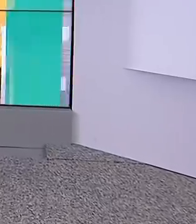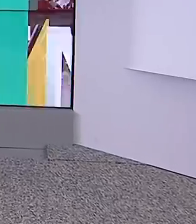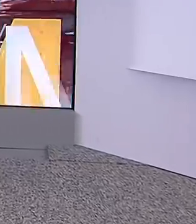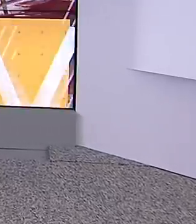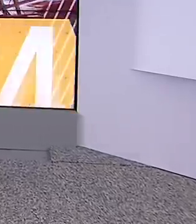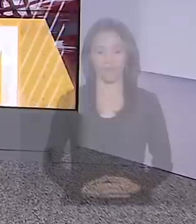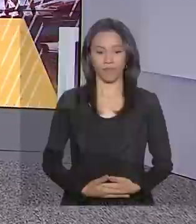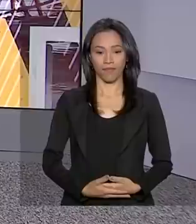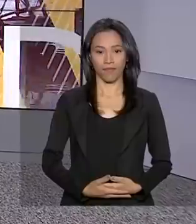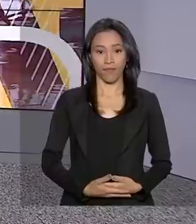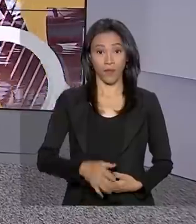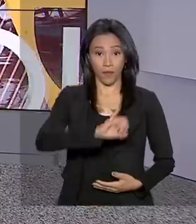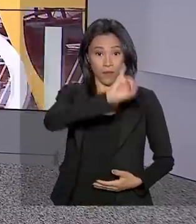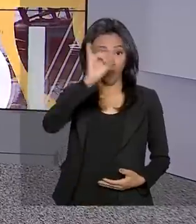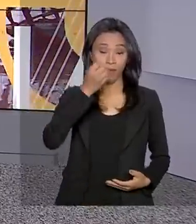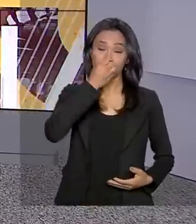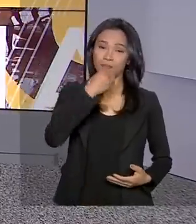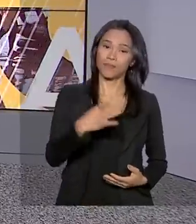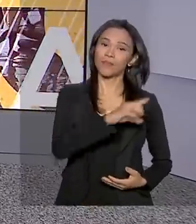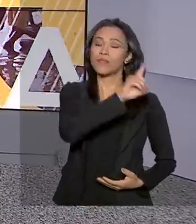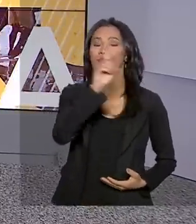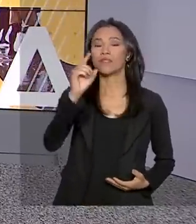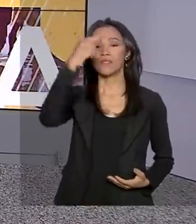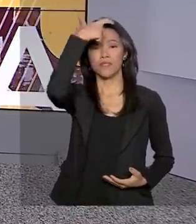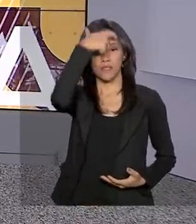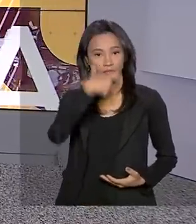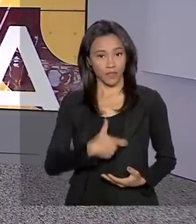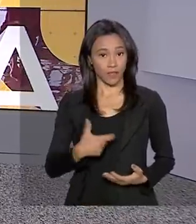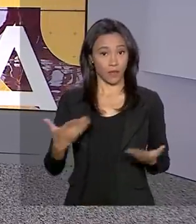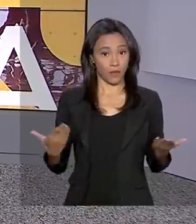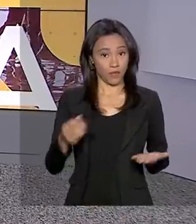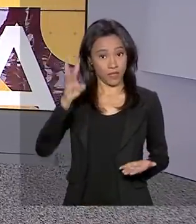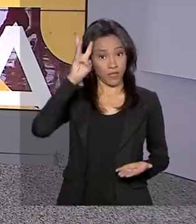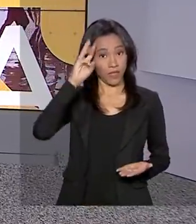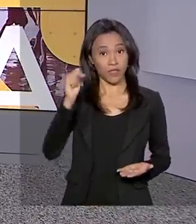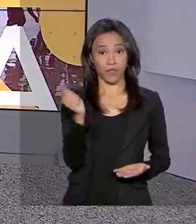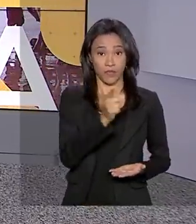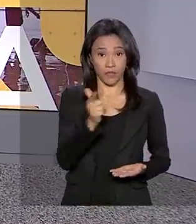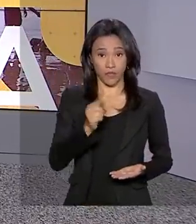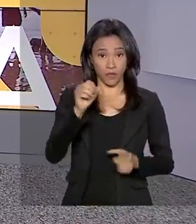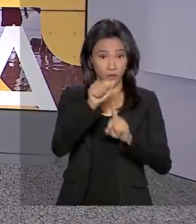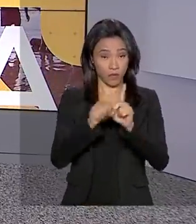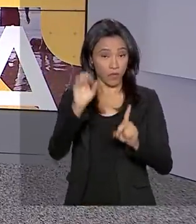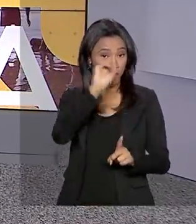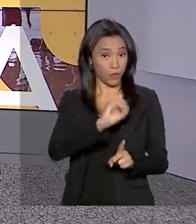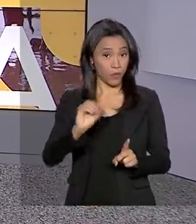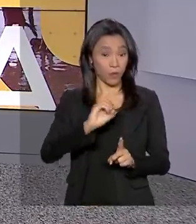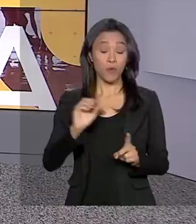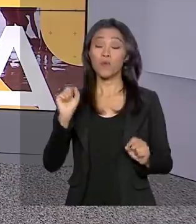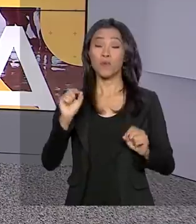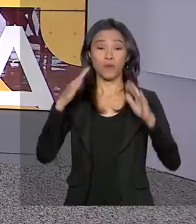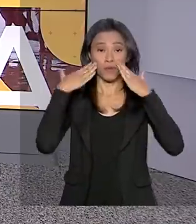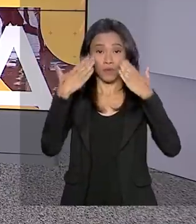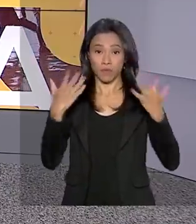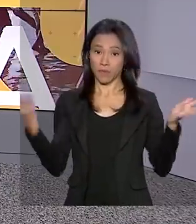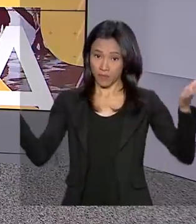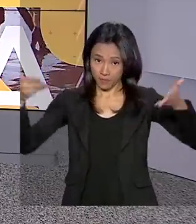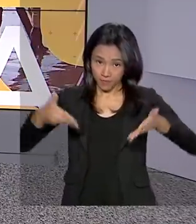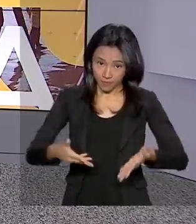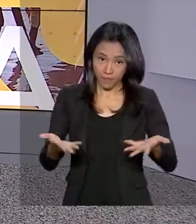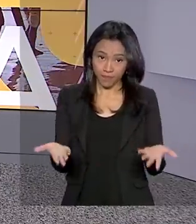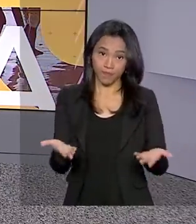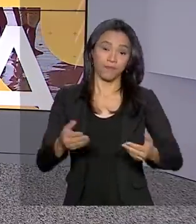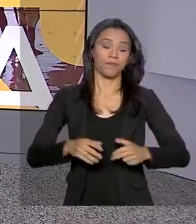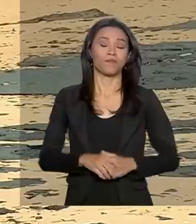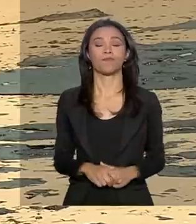Olá, bom dia pra você, sou Renata Corsini, hoje é terça-feira, 22 de outubro. Veja agora os destaques desta edição do Brasil